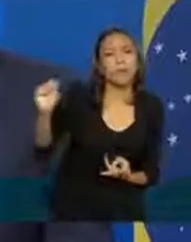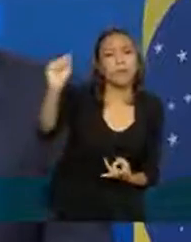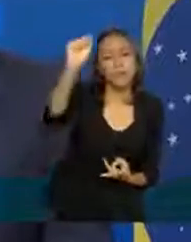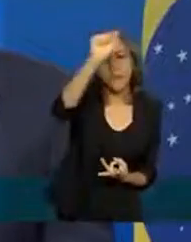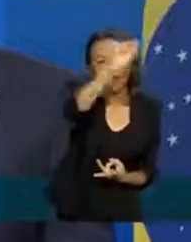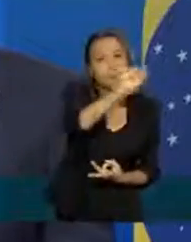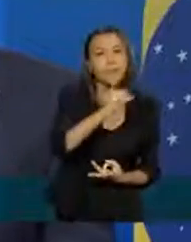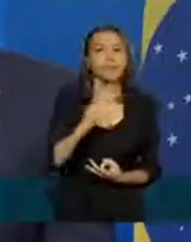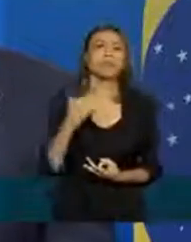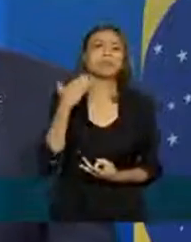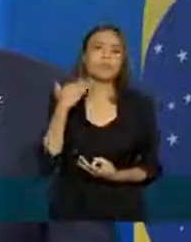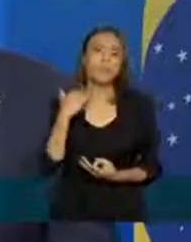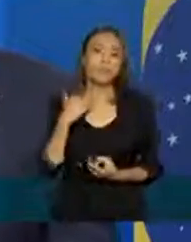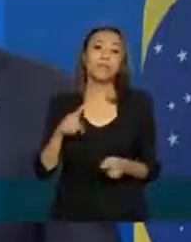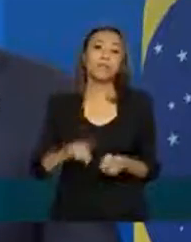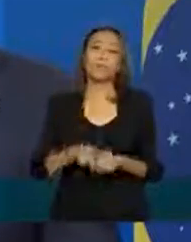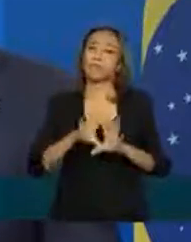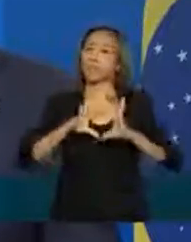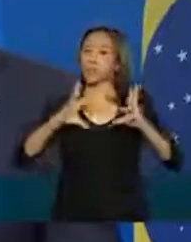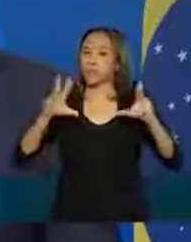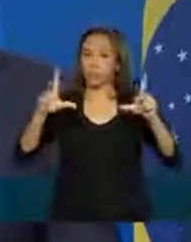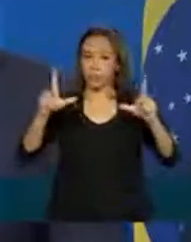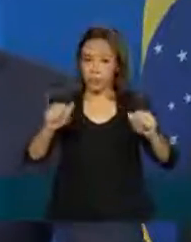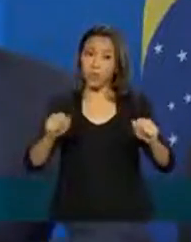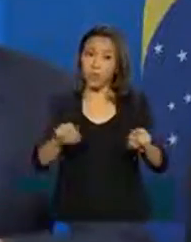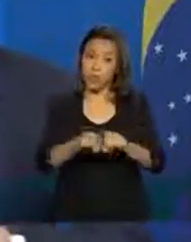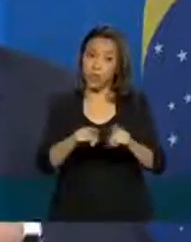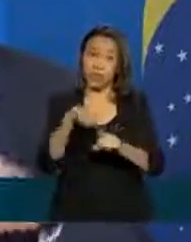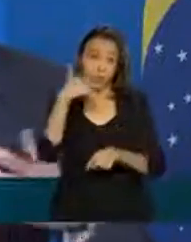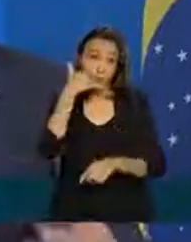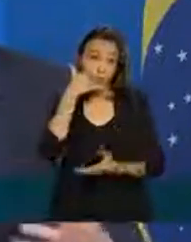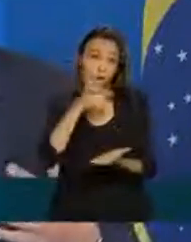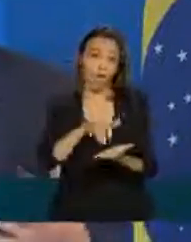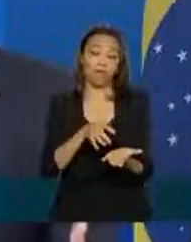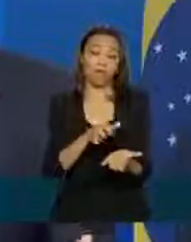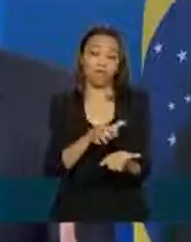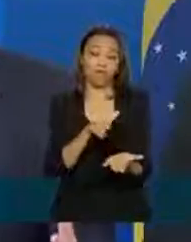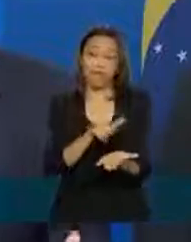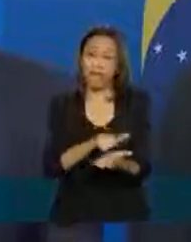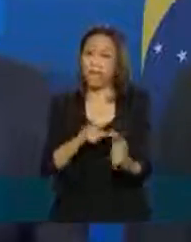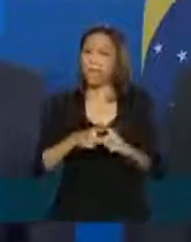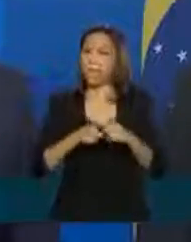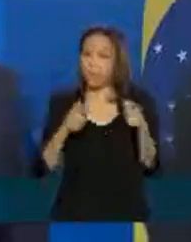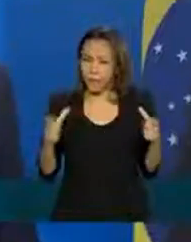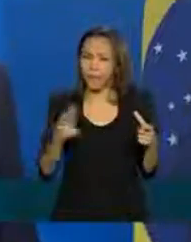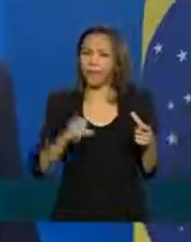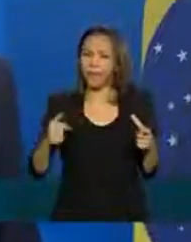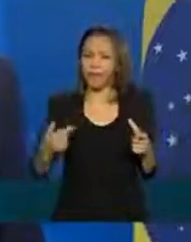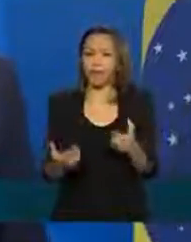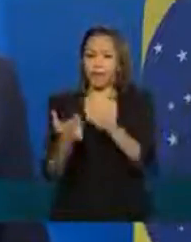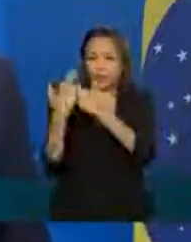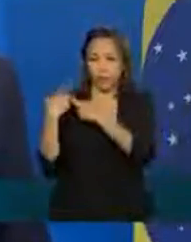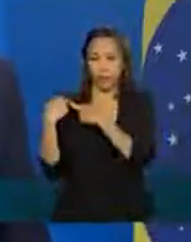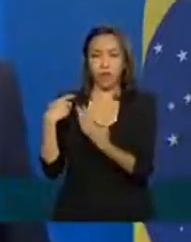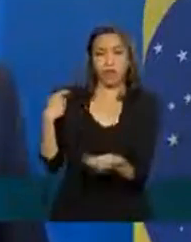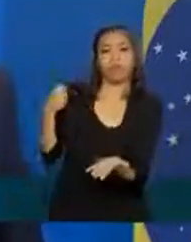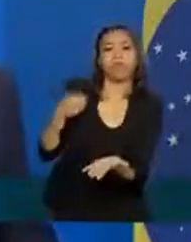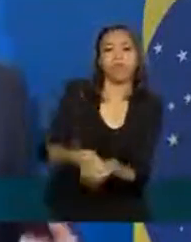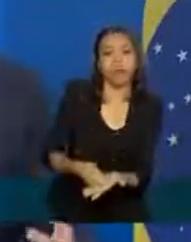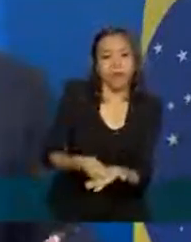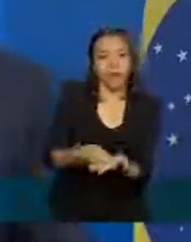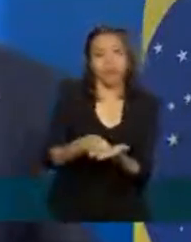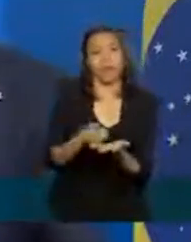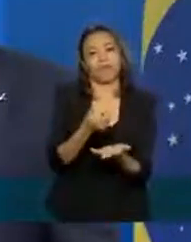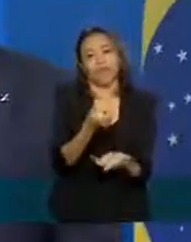lotéricos pelos correspondentes e pelo celular a grande maioria desse pagamento então são